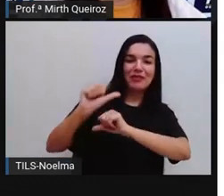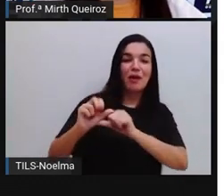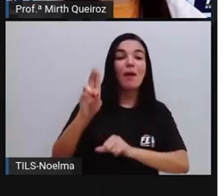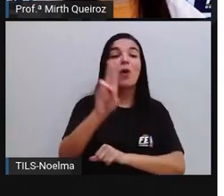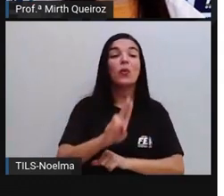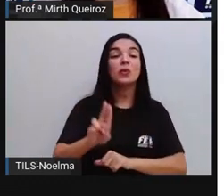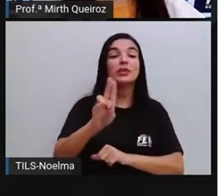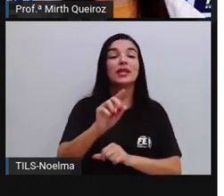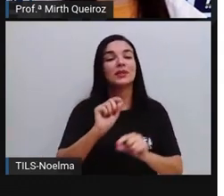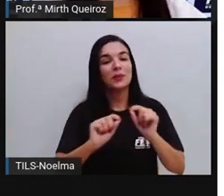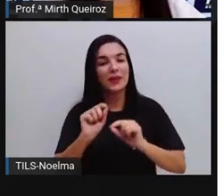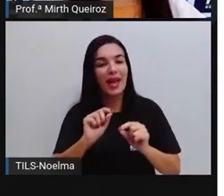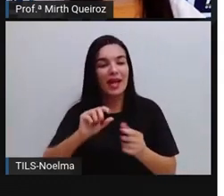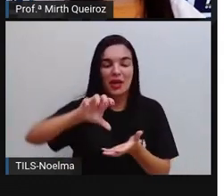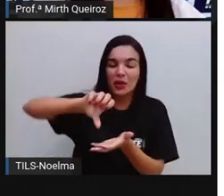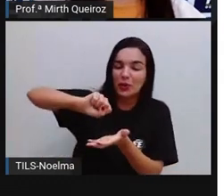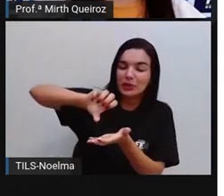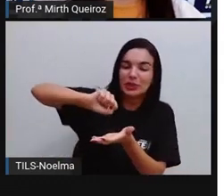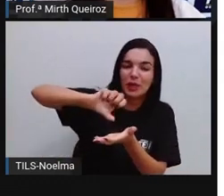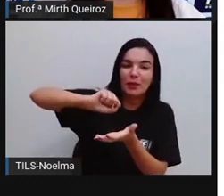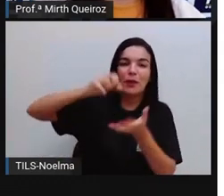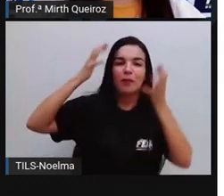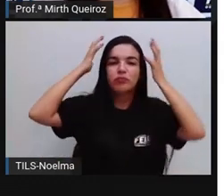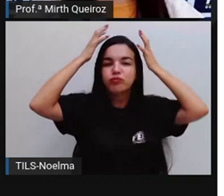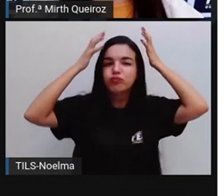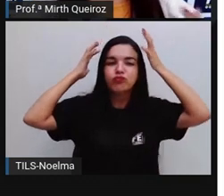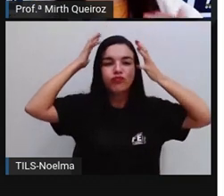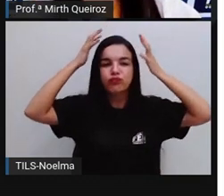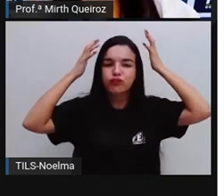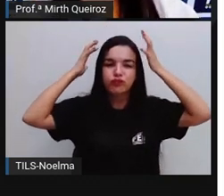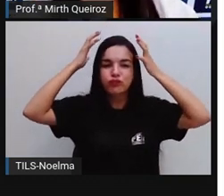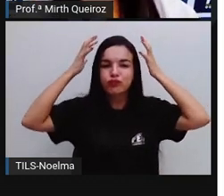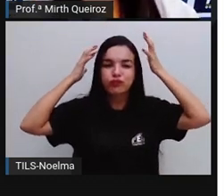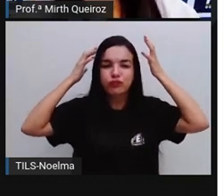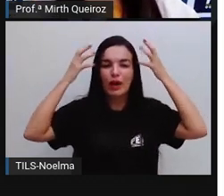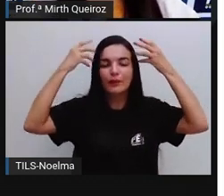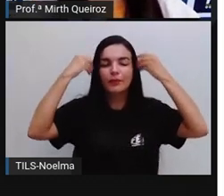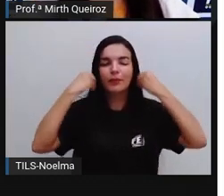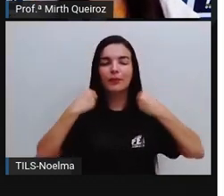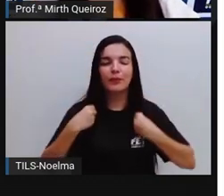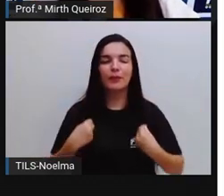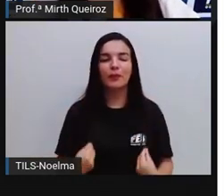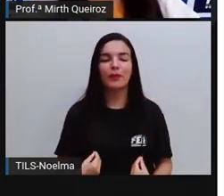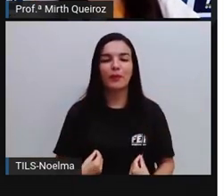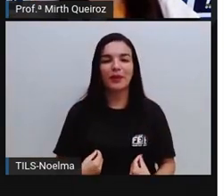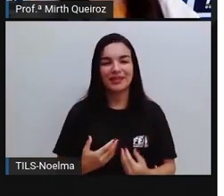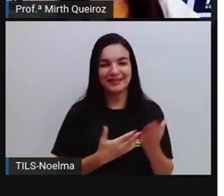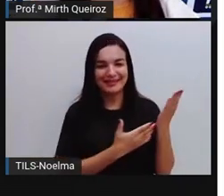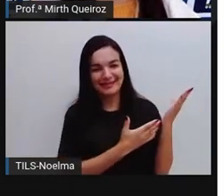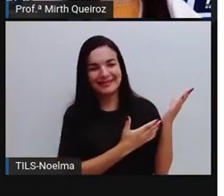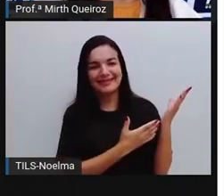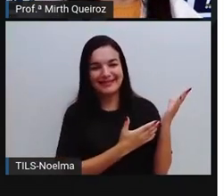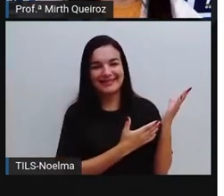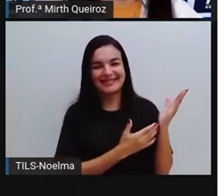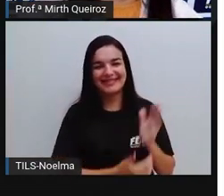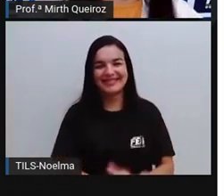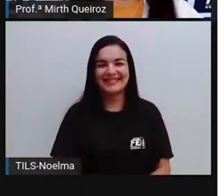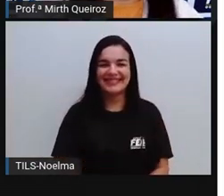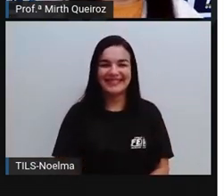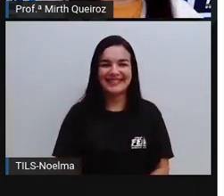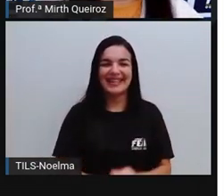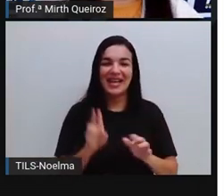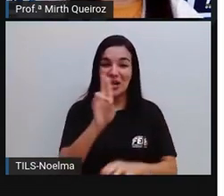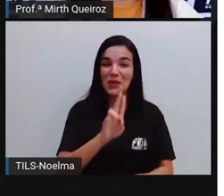leão. E aí, utilizando o produto, que é ceda, nosso cabelo vai ficar assim, controlado e sem fris. Então,